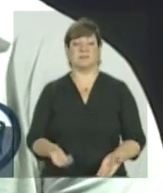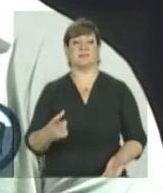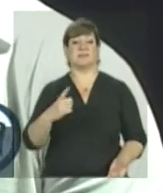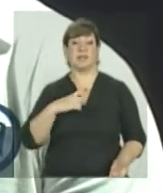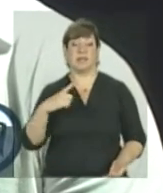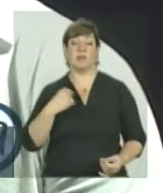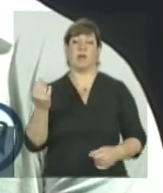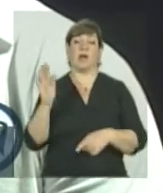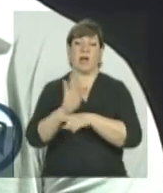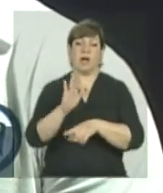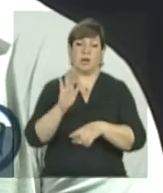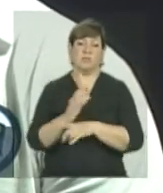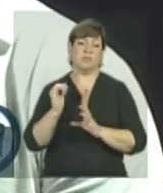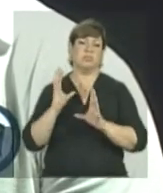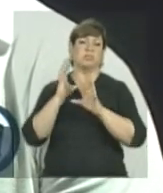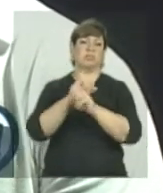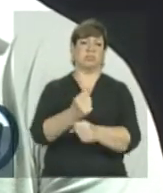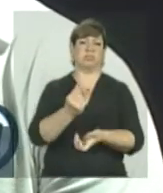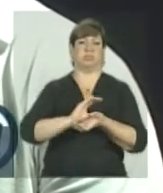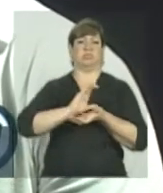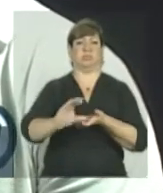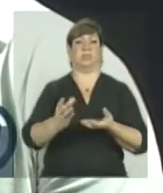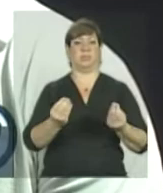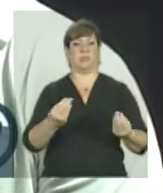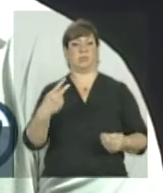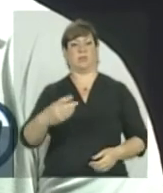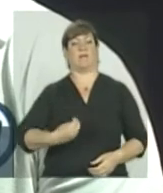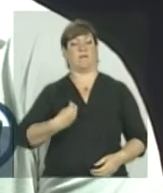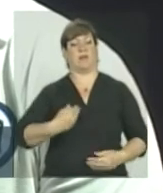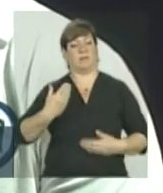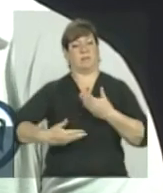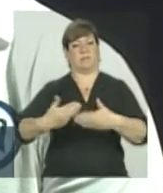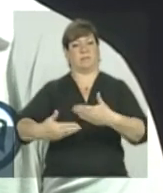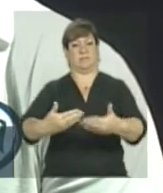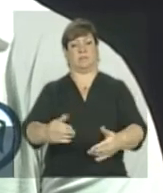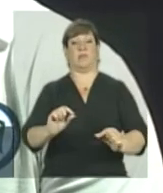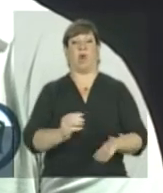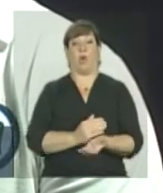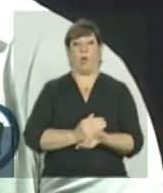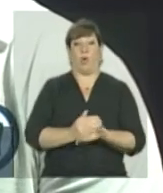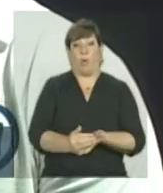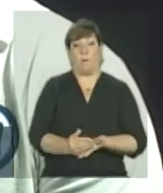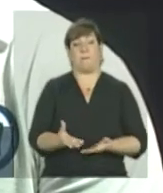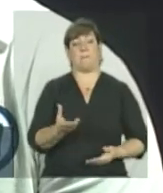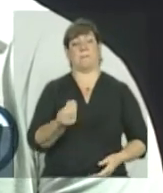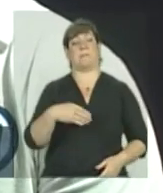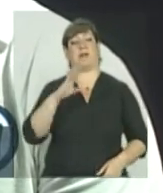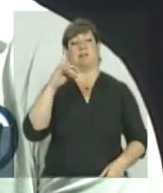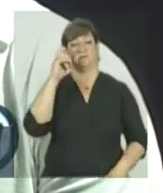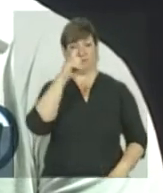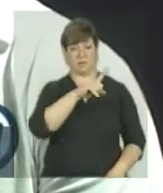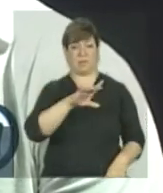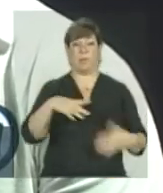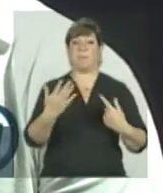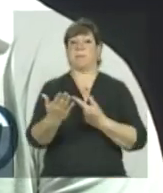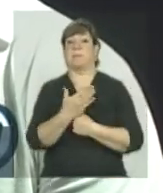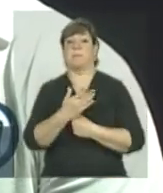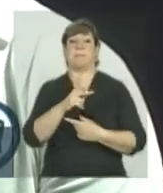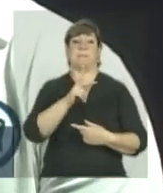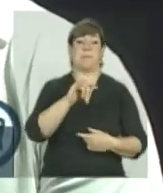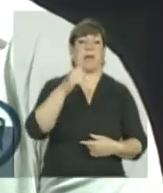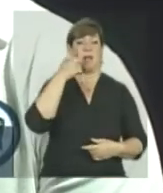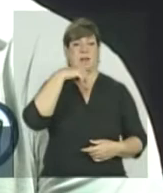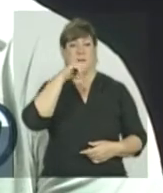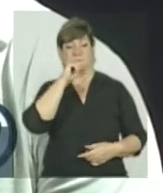apoio, um investimento muito alto no atleta e na sua carreira. E no começo que é o mais difícil, quando você precisa do apoio dos pais,